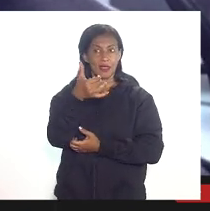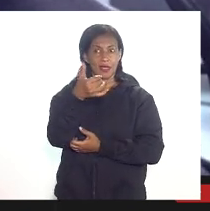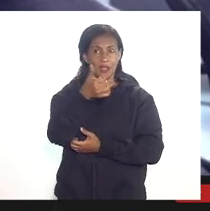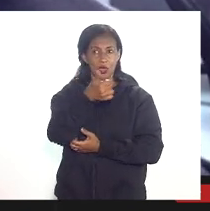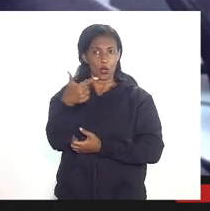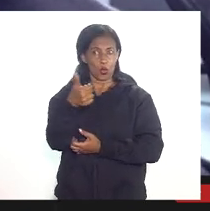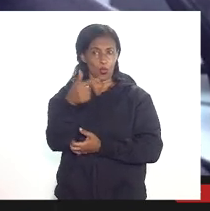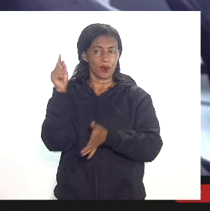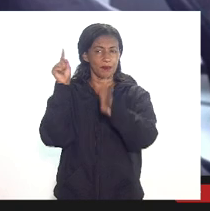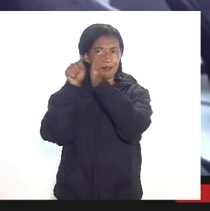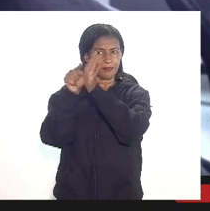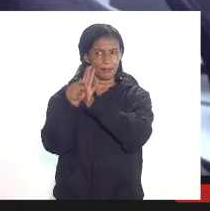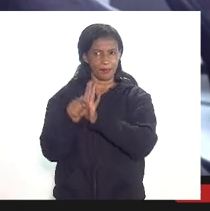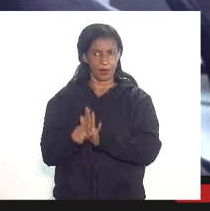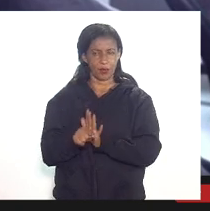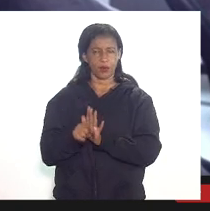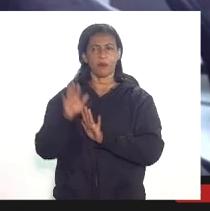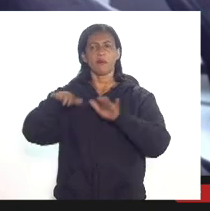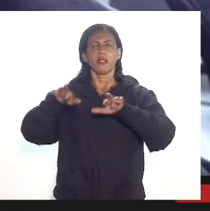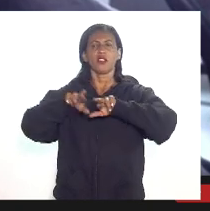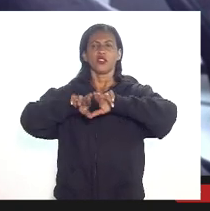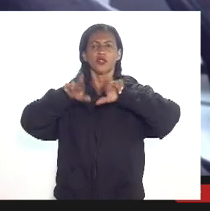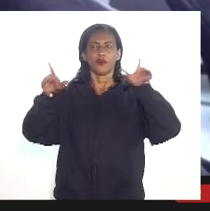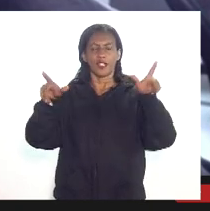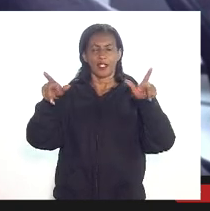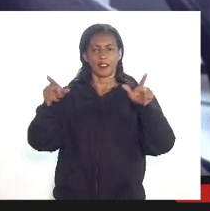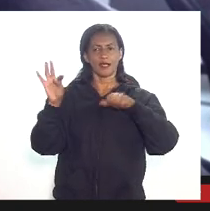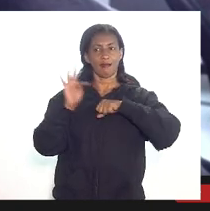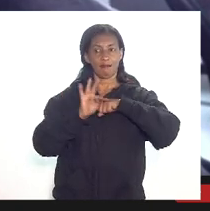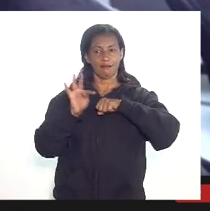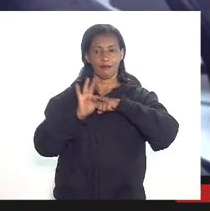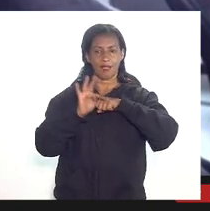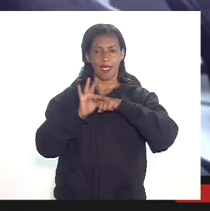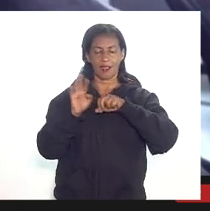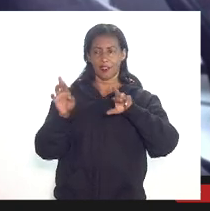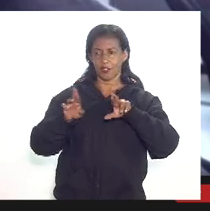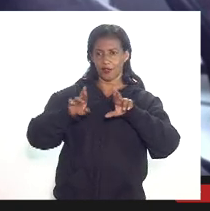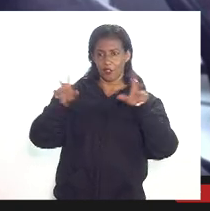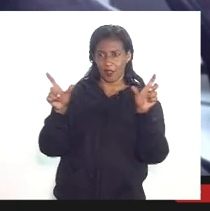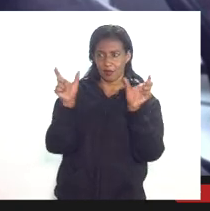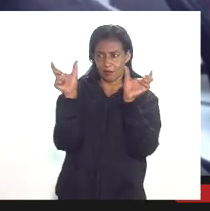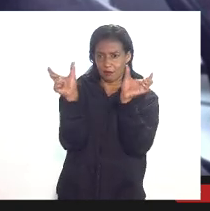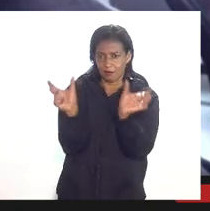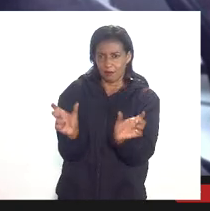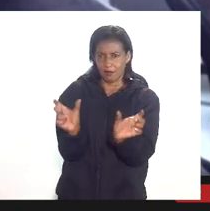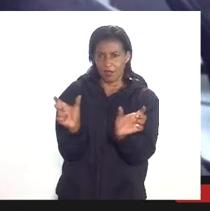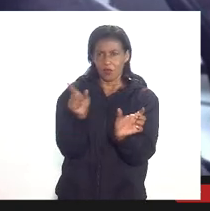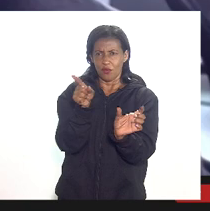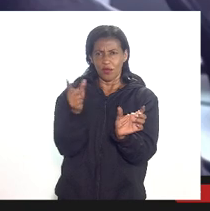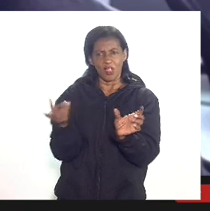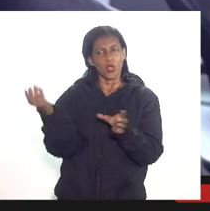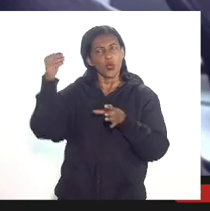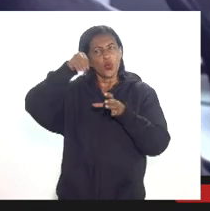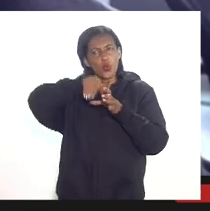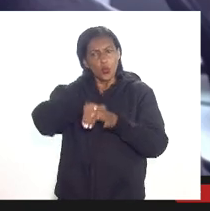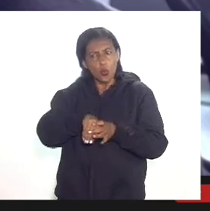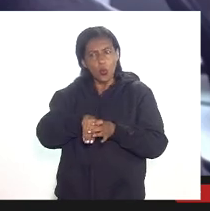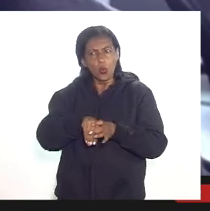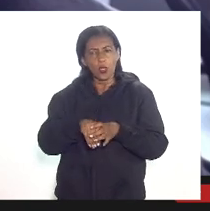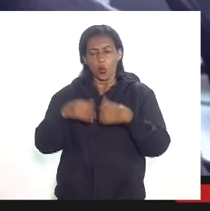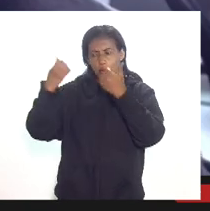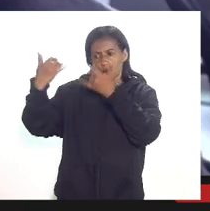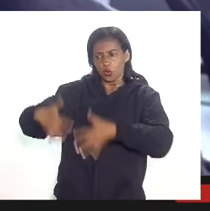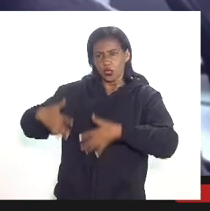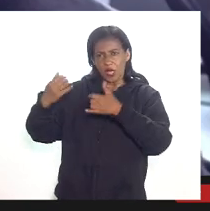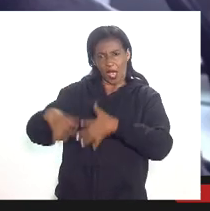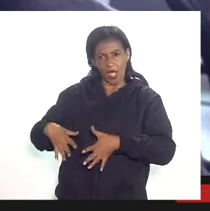exista alguma diferença técnica entre amortização e depreciação eu pergunto se a ANP inclui os gastos amortizáveis na